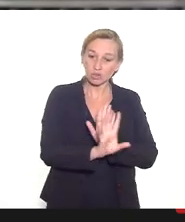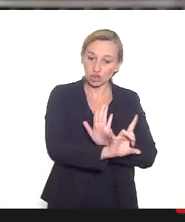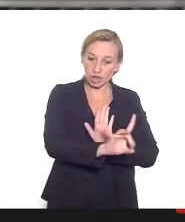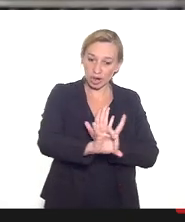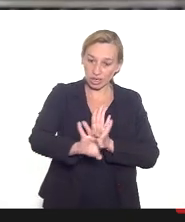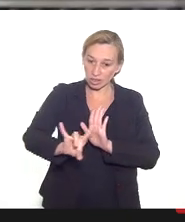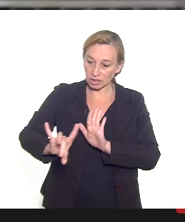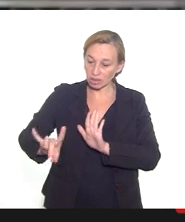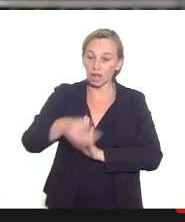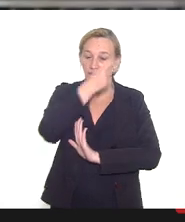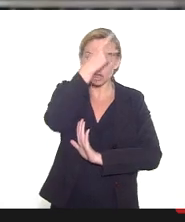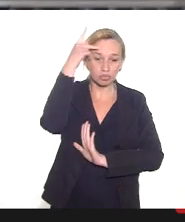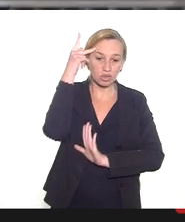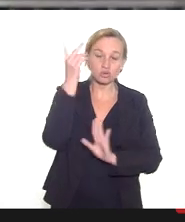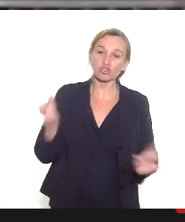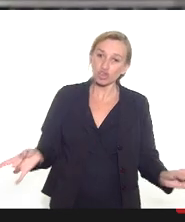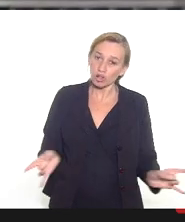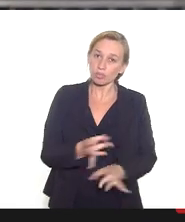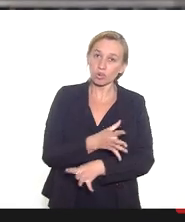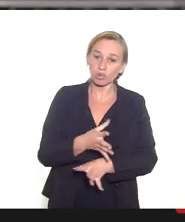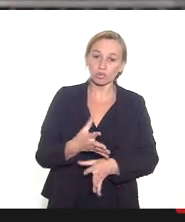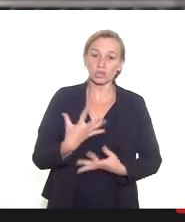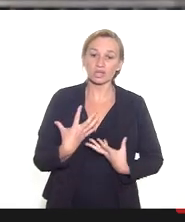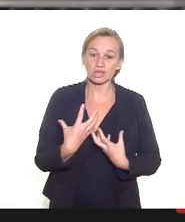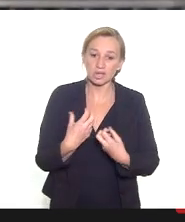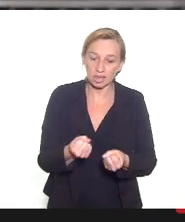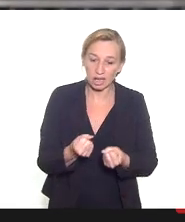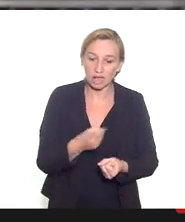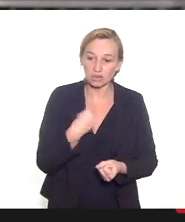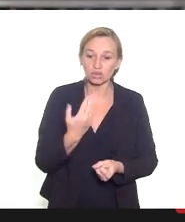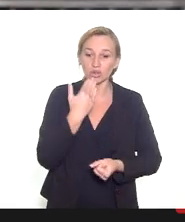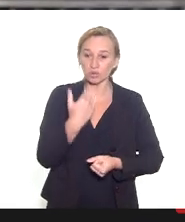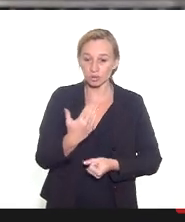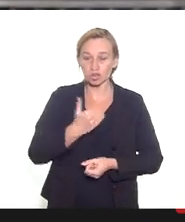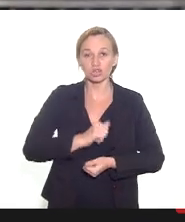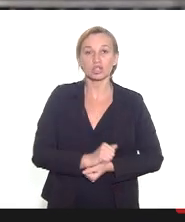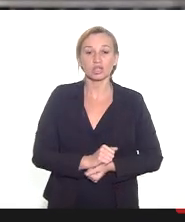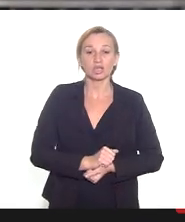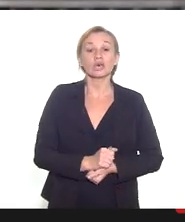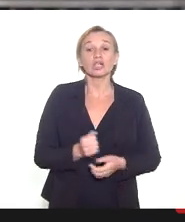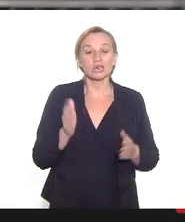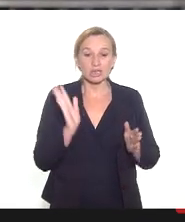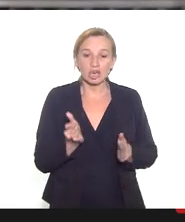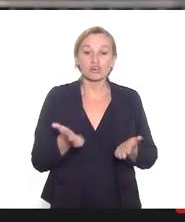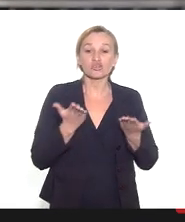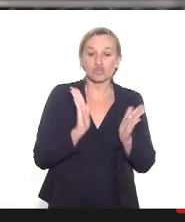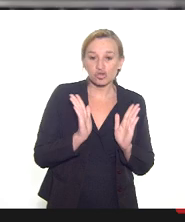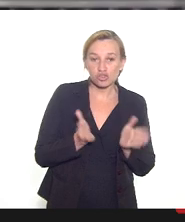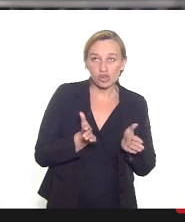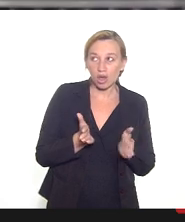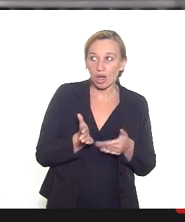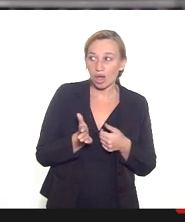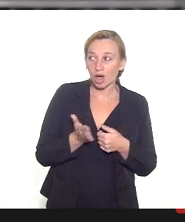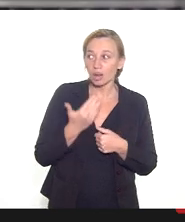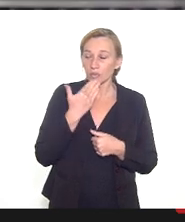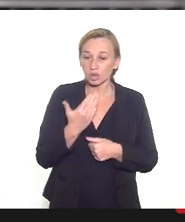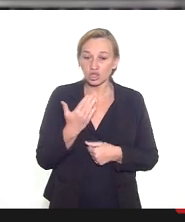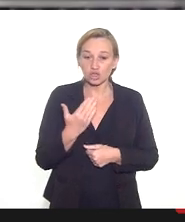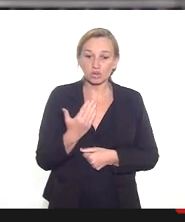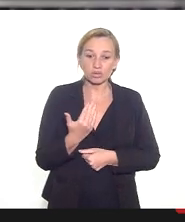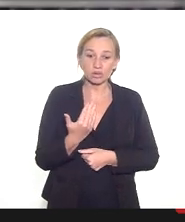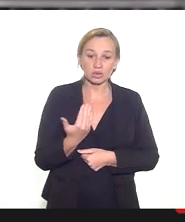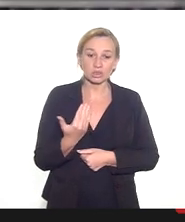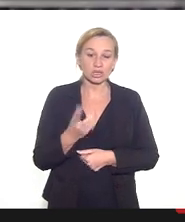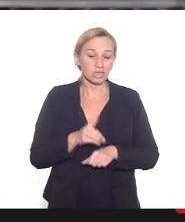das pessoas que prontamente atenderam aos nossos convites e eu quero já, atendendo a solicitação